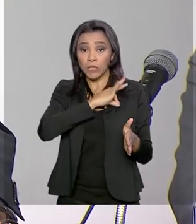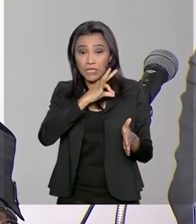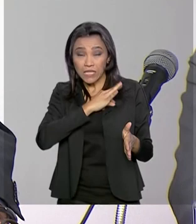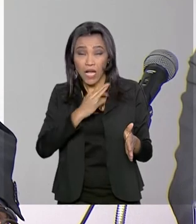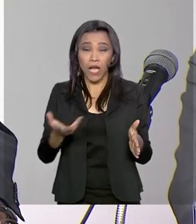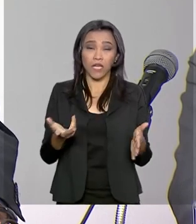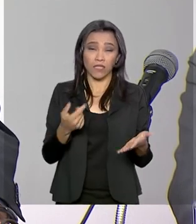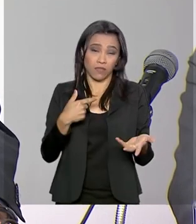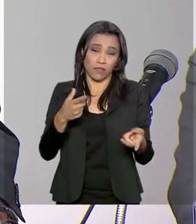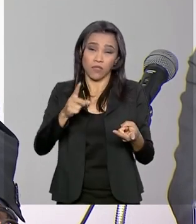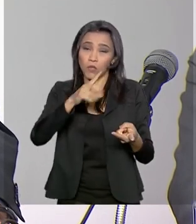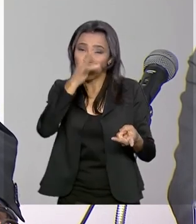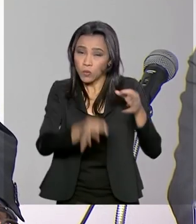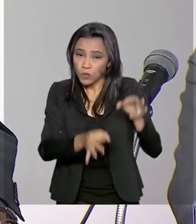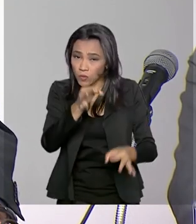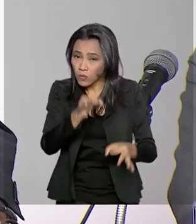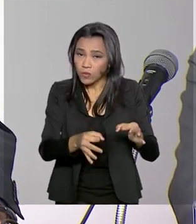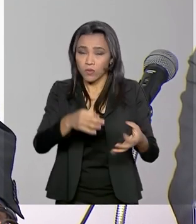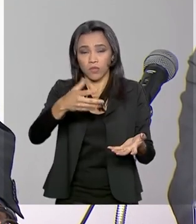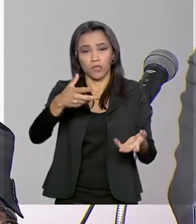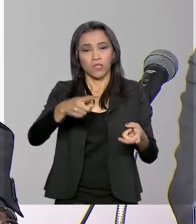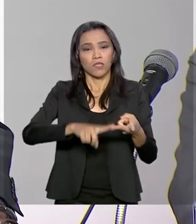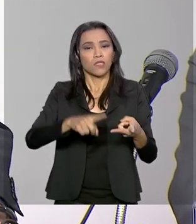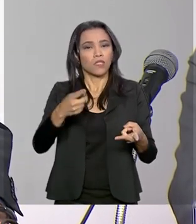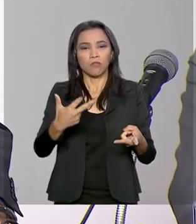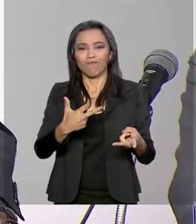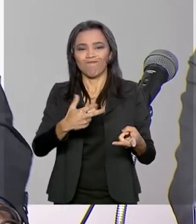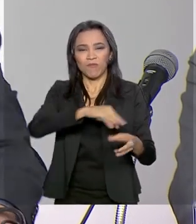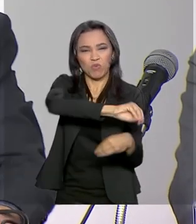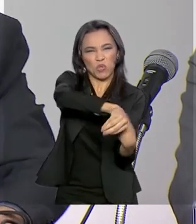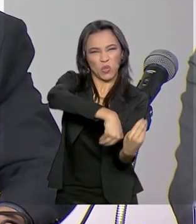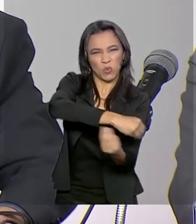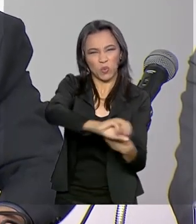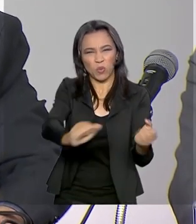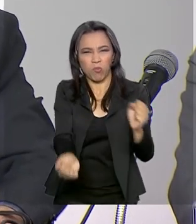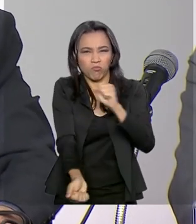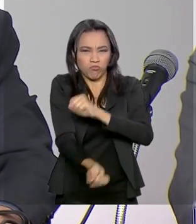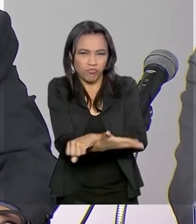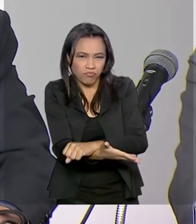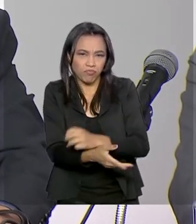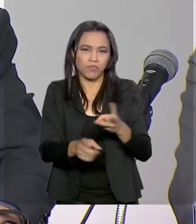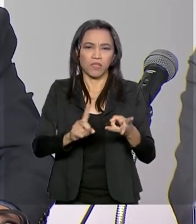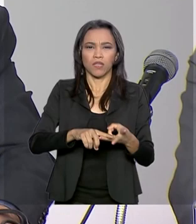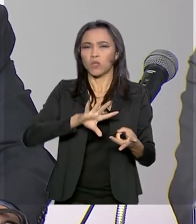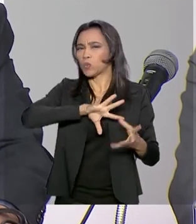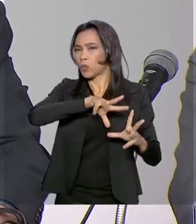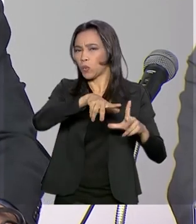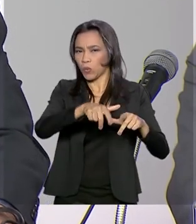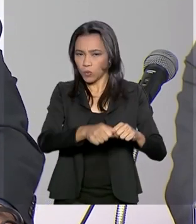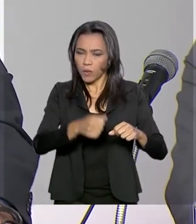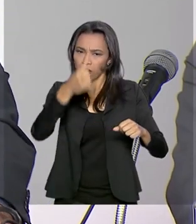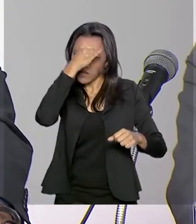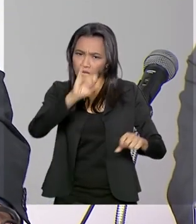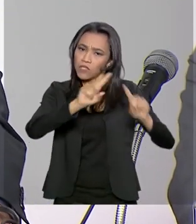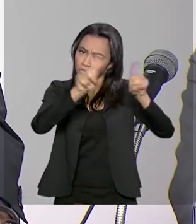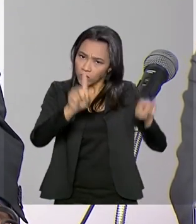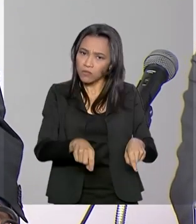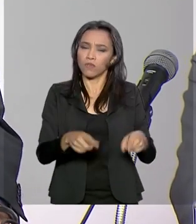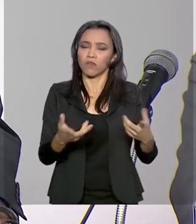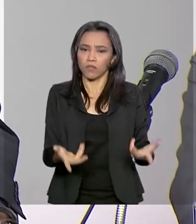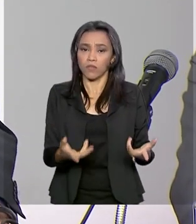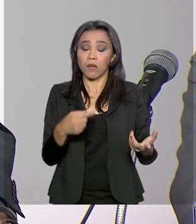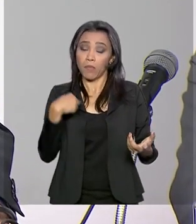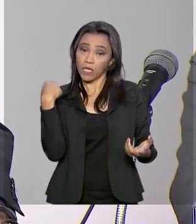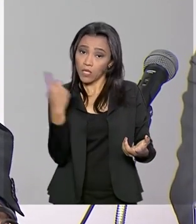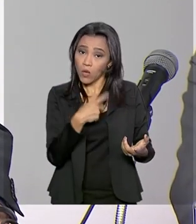corrompa, que o juiz se corrompa, que o Ministério Público se corrompa, que o auditor se corrompa. Nós precisamos, para poder